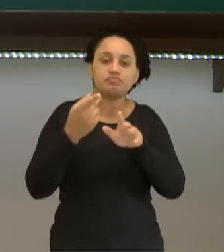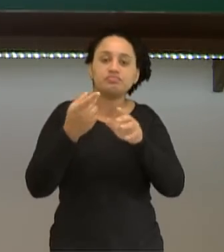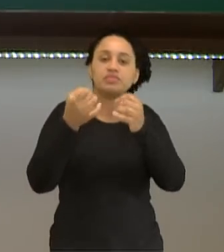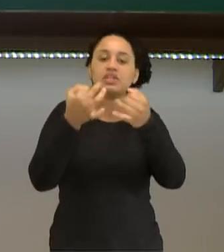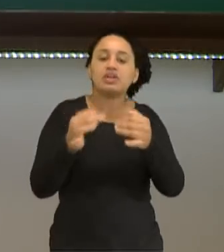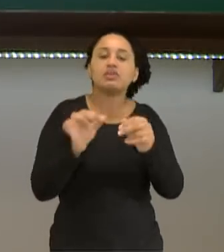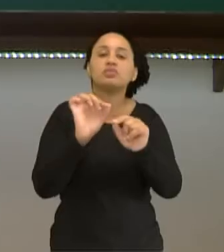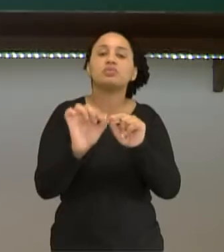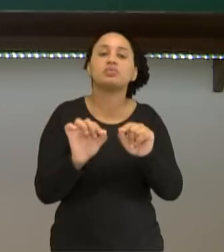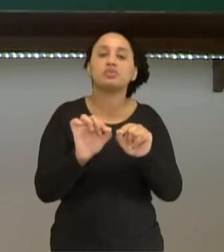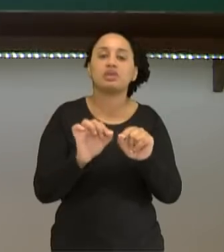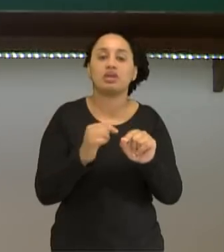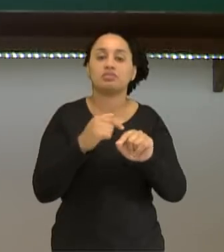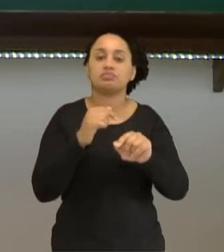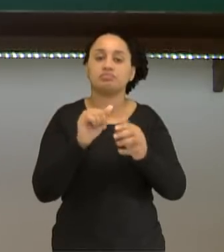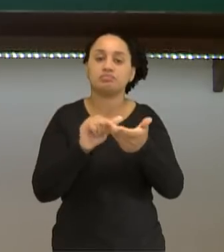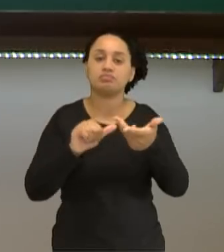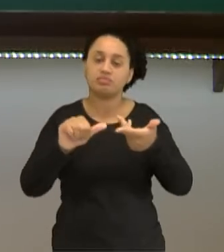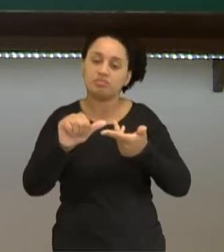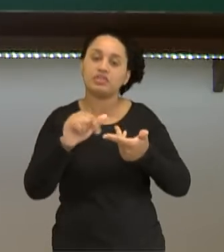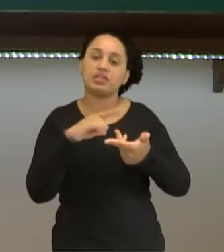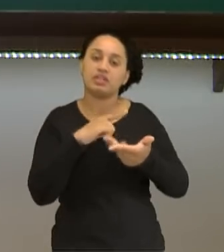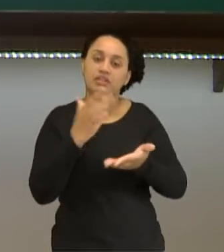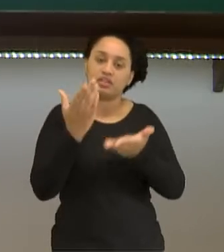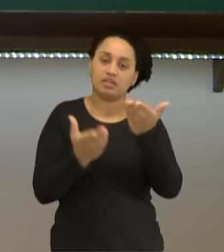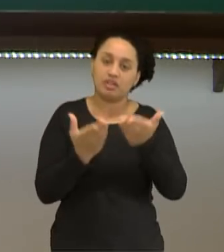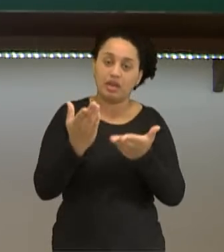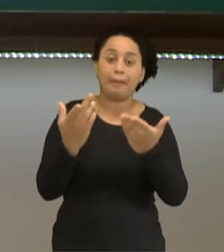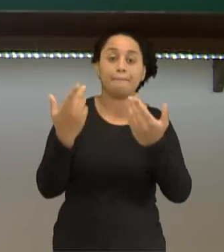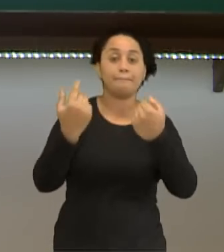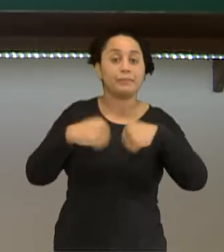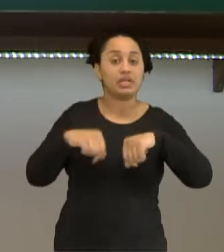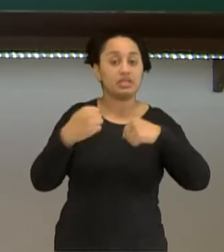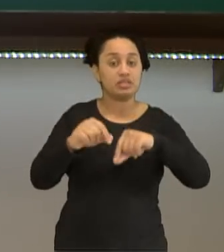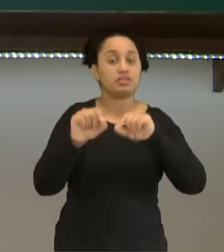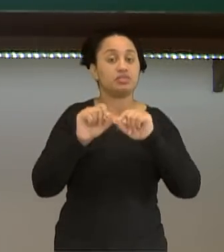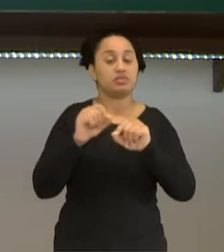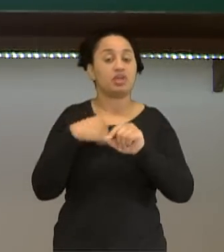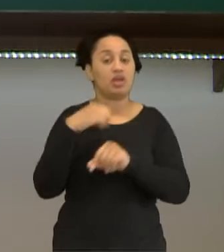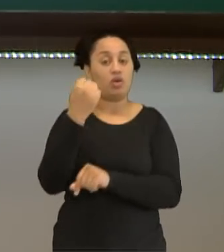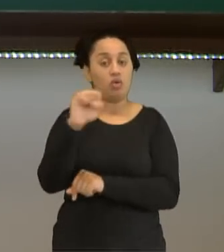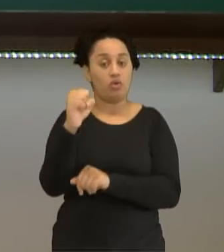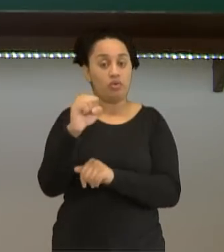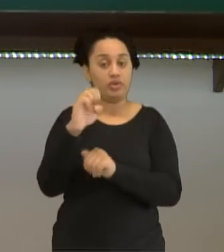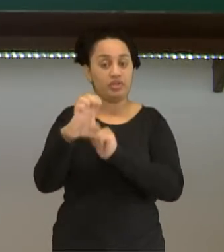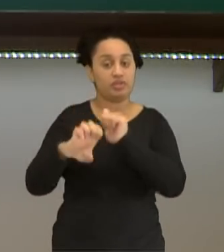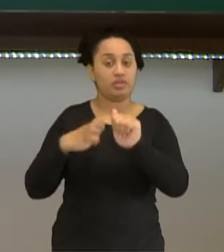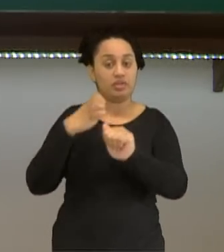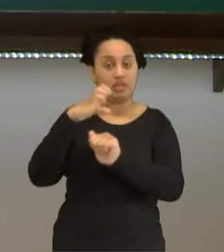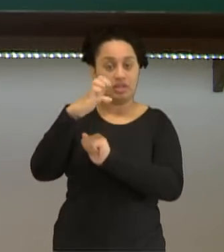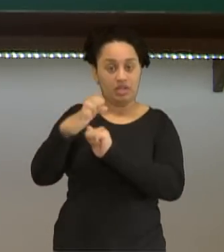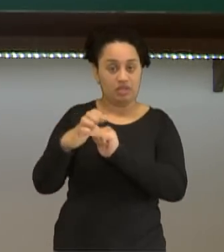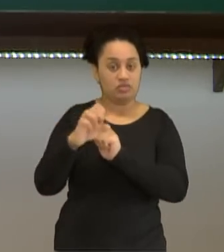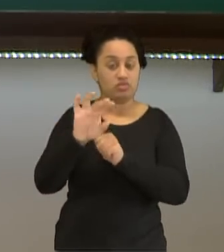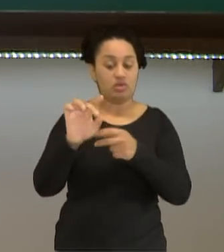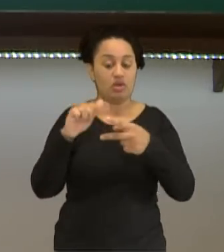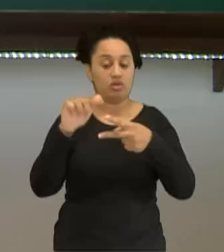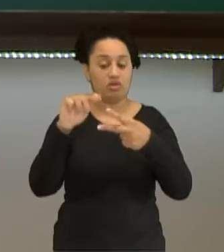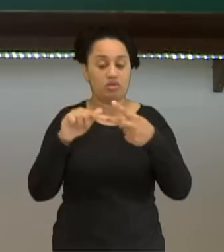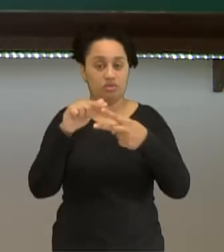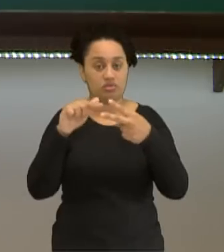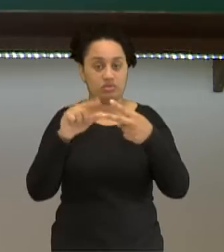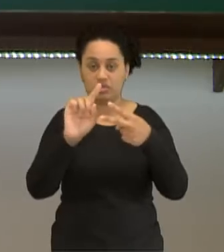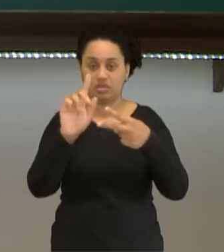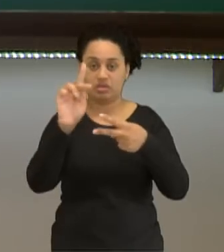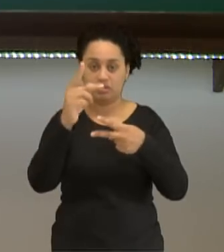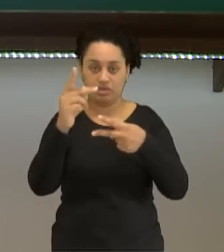os elementos alcançarem a estabilidade, eles precisam alcançar oito elétrons. Salvo o hélio e hidrogênio. Para que isso